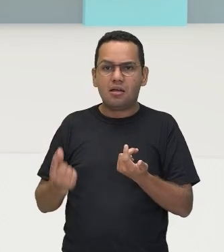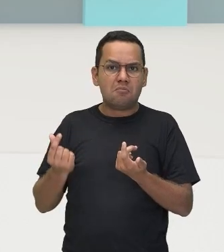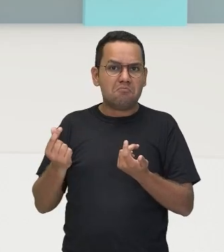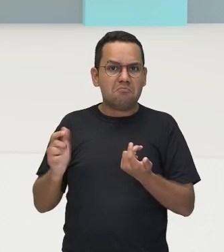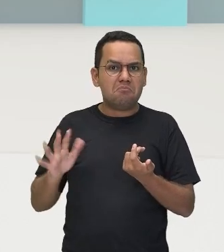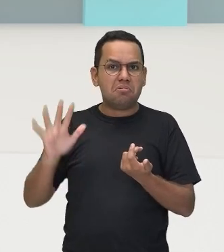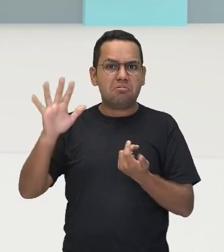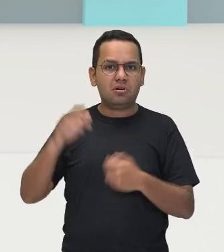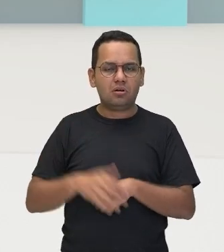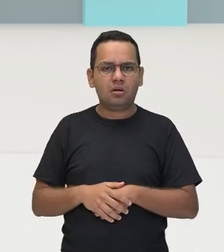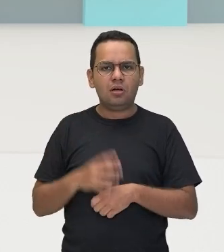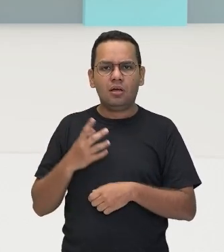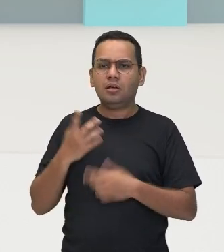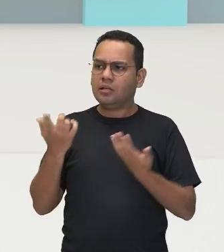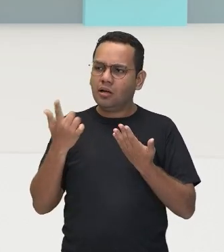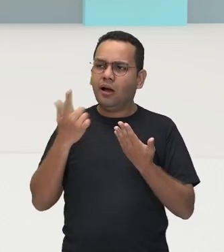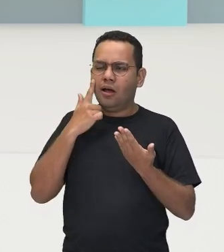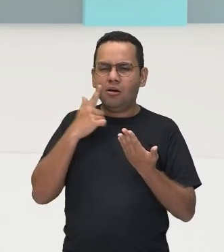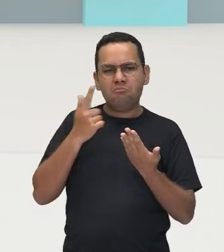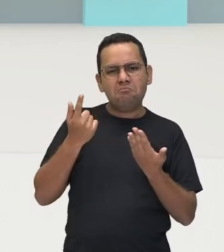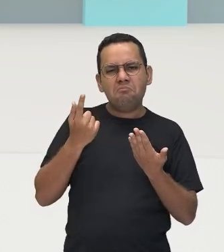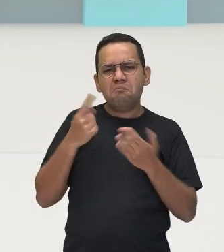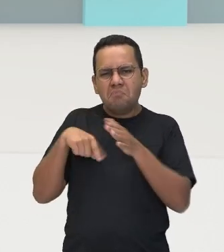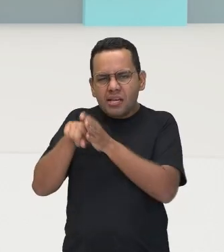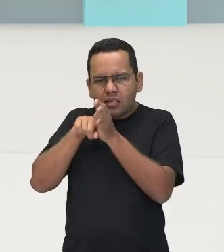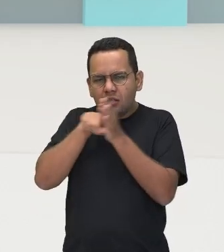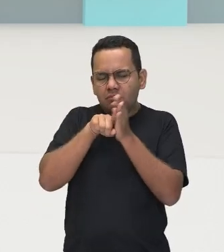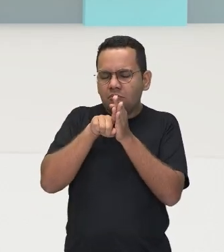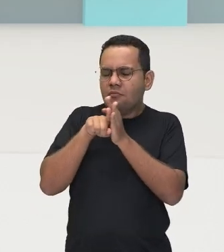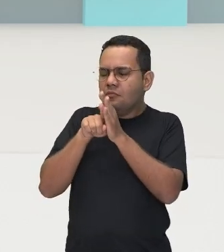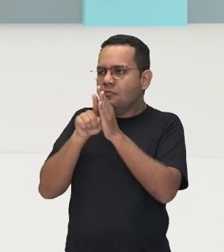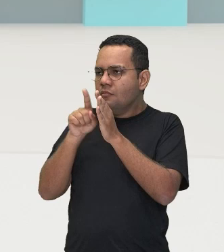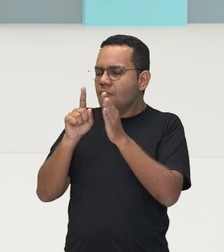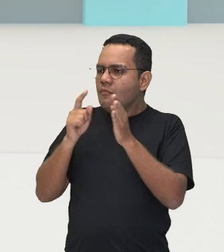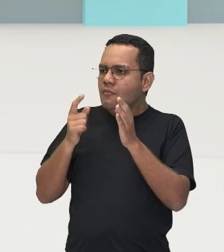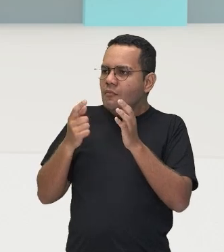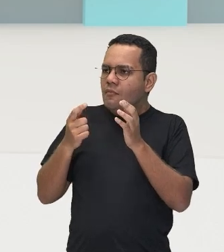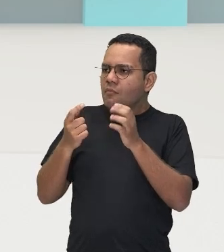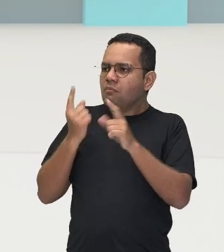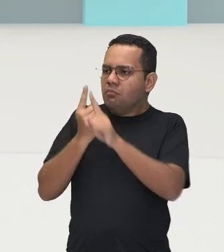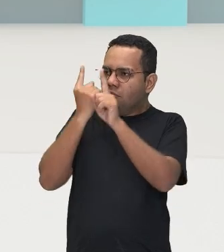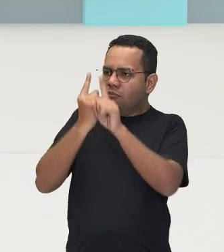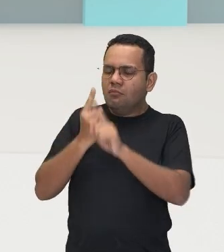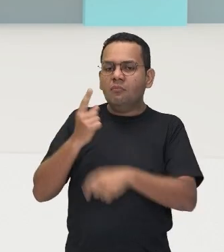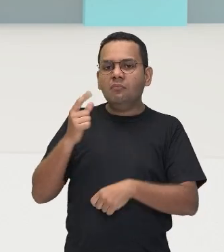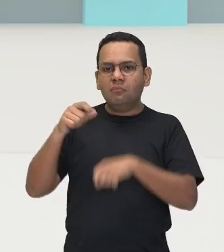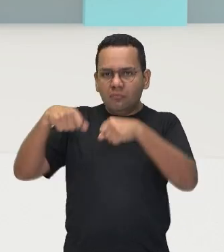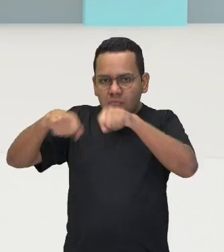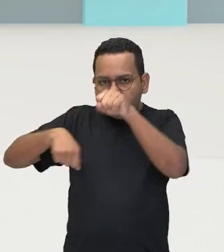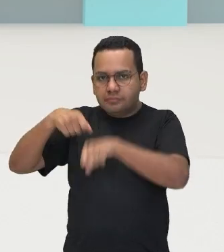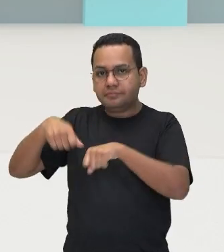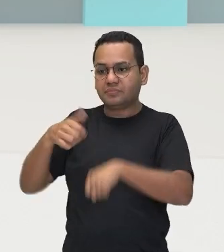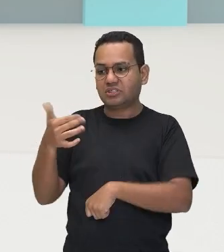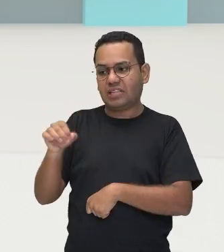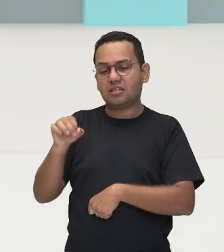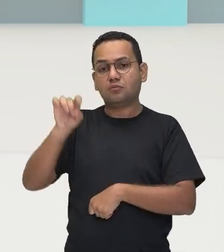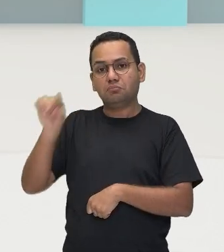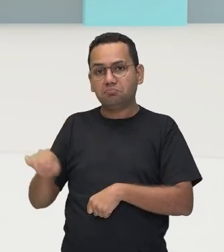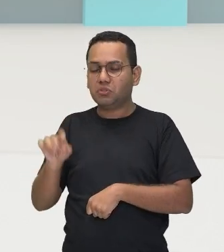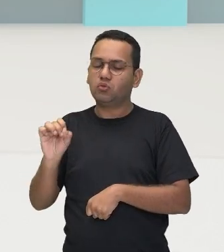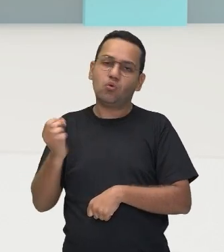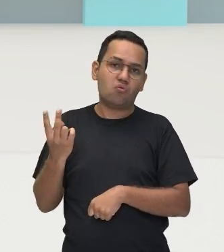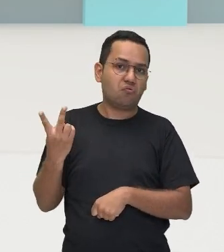bicicletas aí de 10 mil, 30 mil reais, né? É muita grana, mas elas são feitas de um material